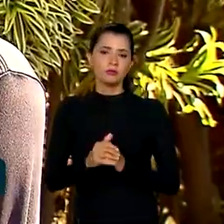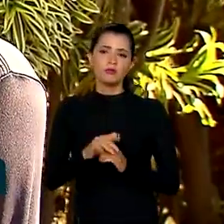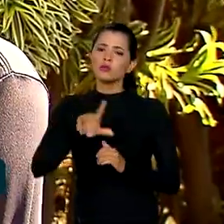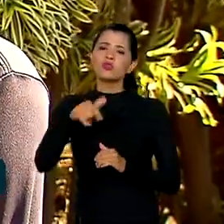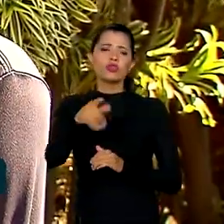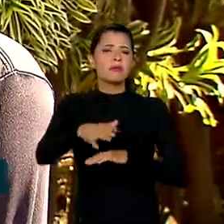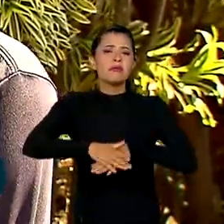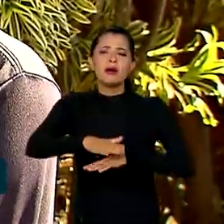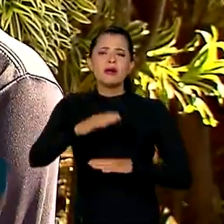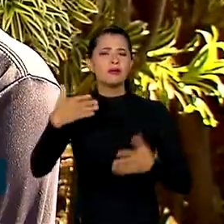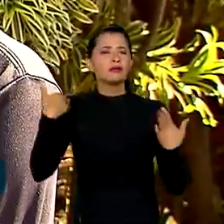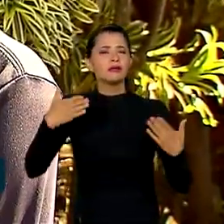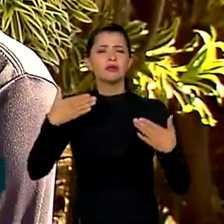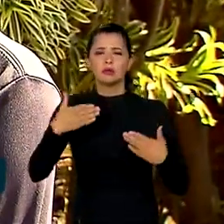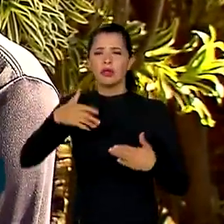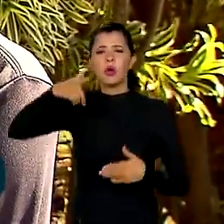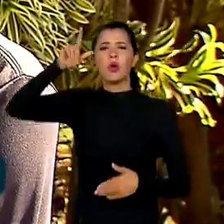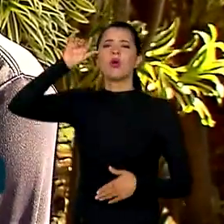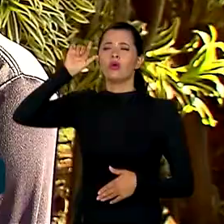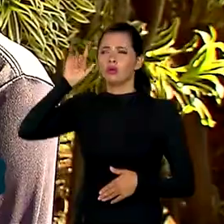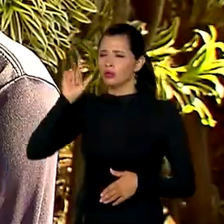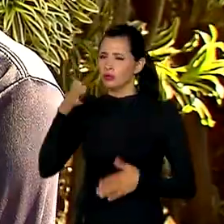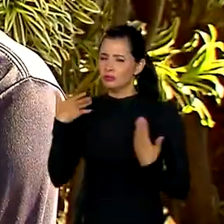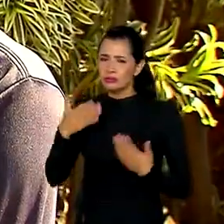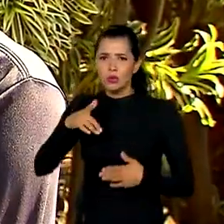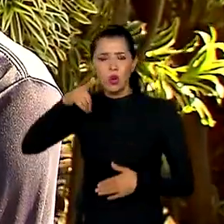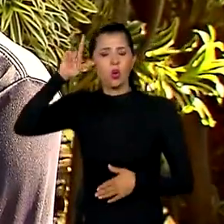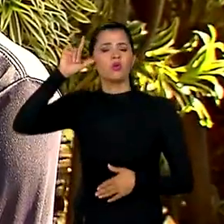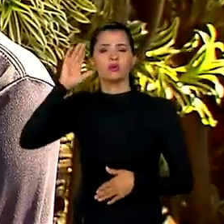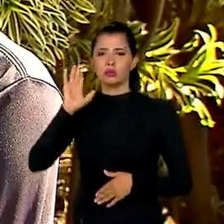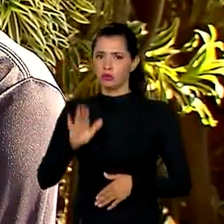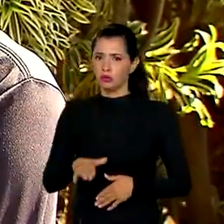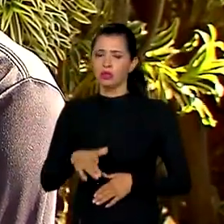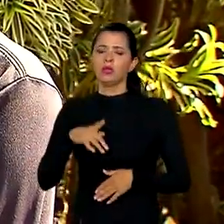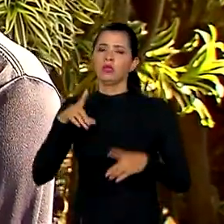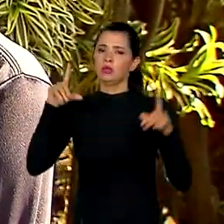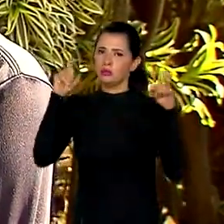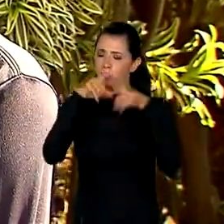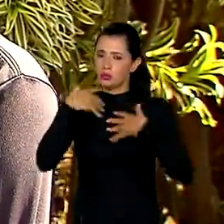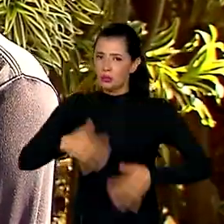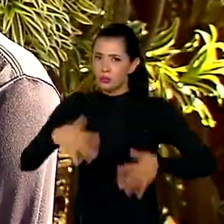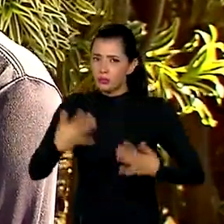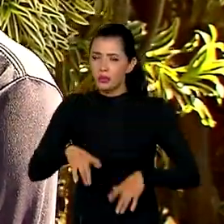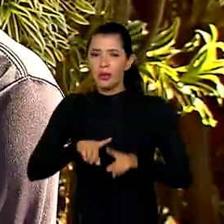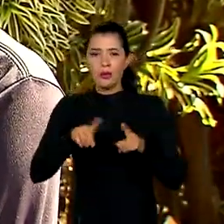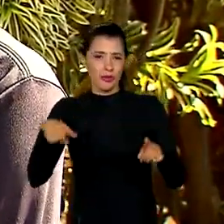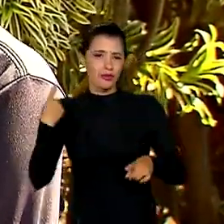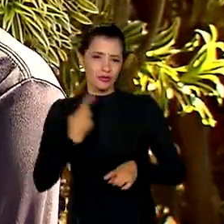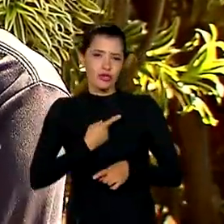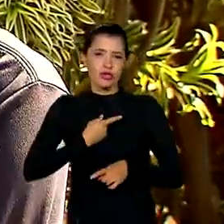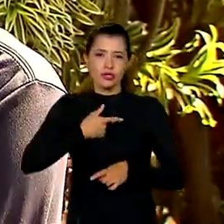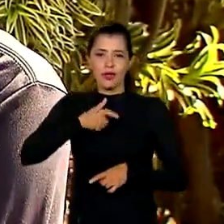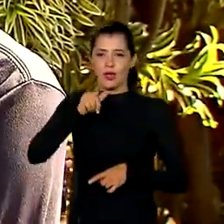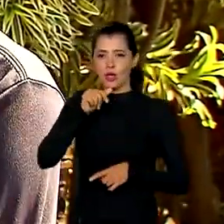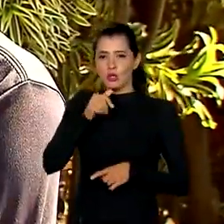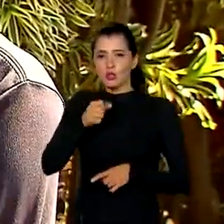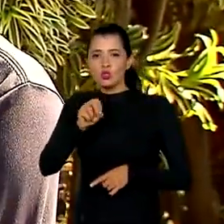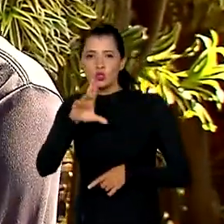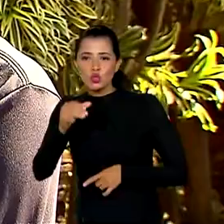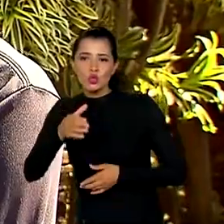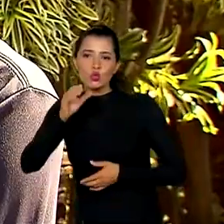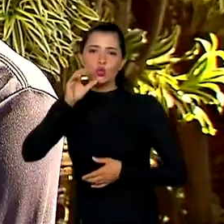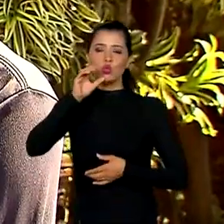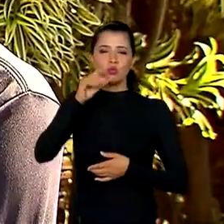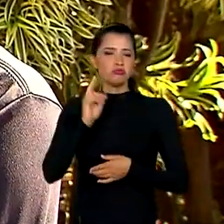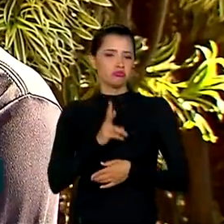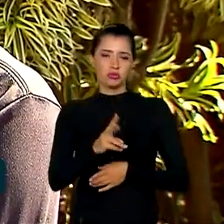que você sentiu mais calor? Ontem, o mais quente foi ontem. Meio complicado, mas a vai hidratando, tá dando suquinho de vez em quando e vai